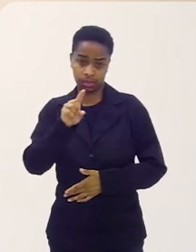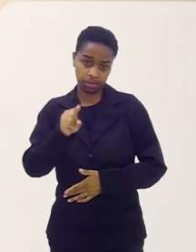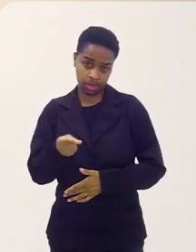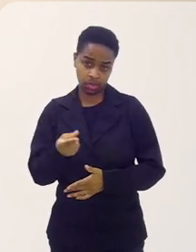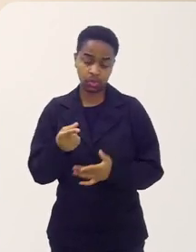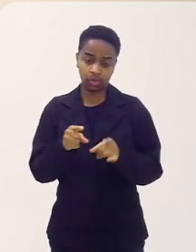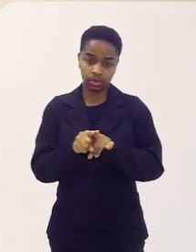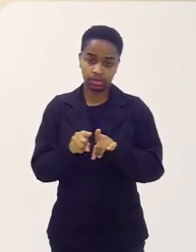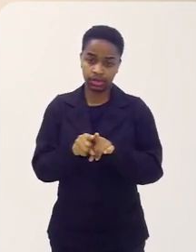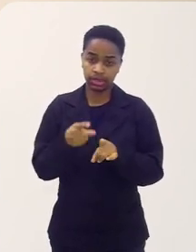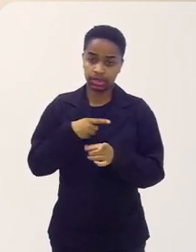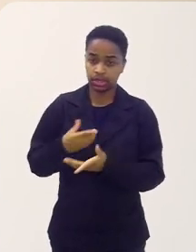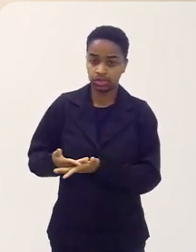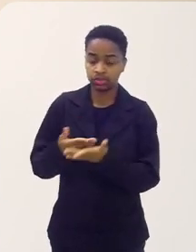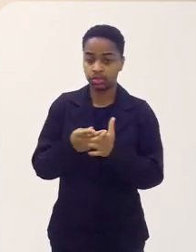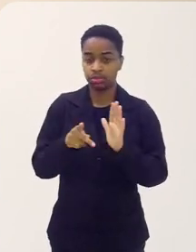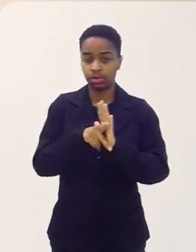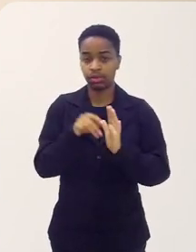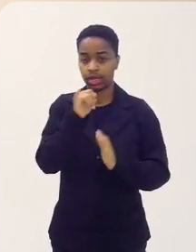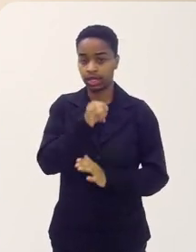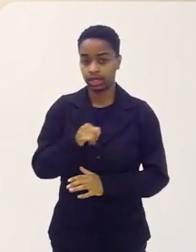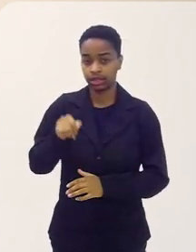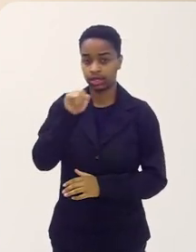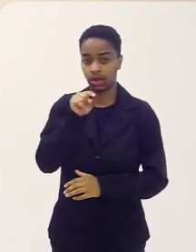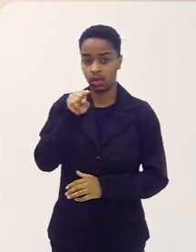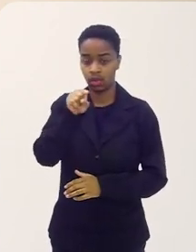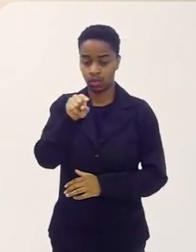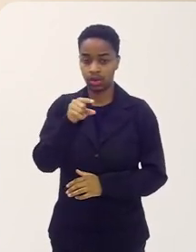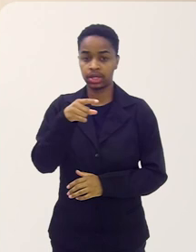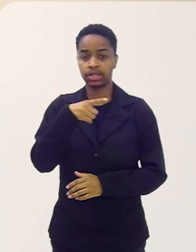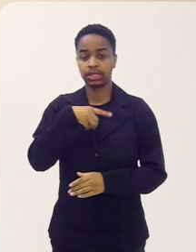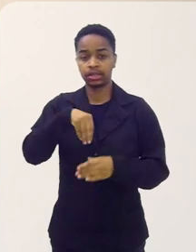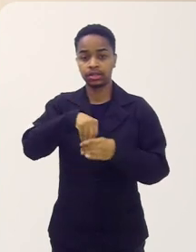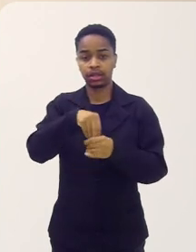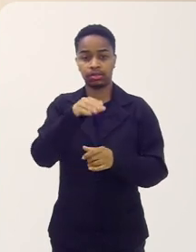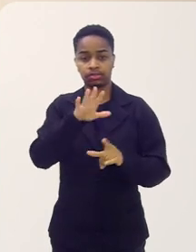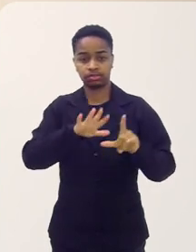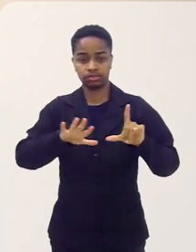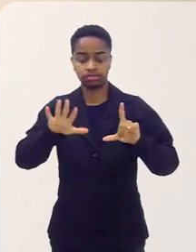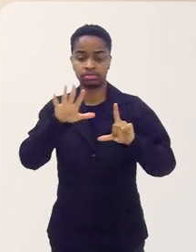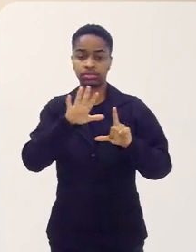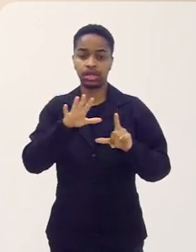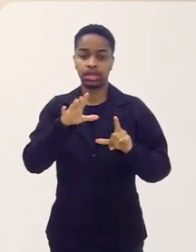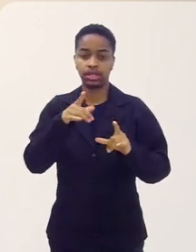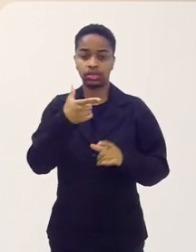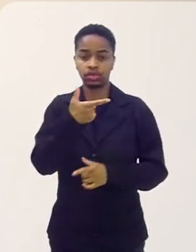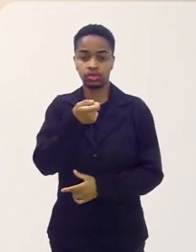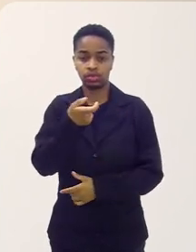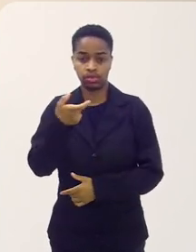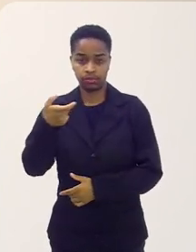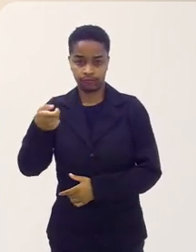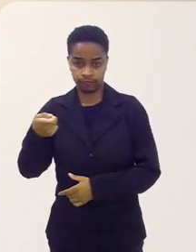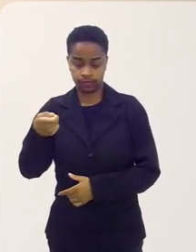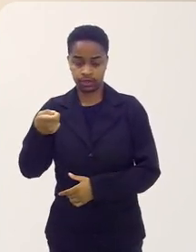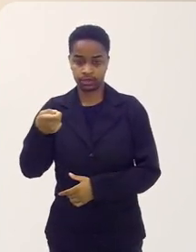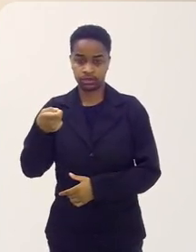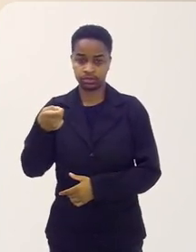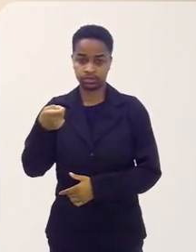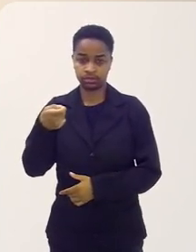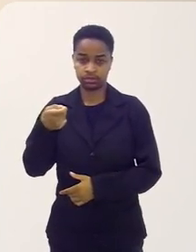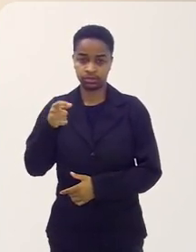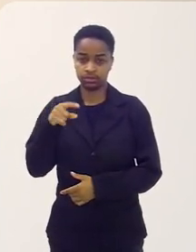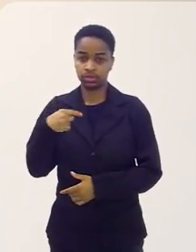E segundo o estudo do Itaú Cultural, dentro das linguagens, em 2020, nós fomos